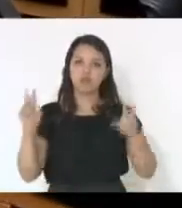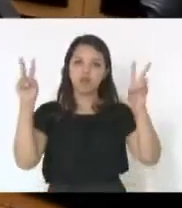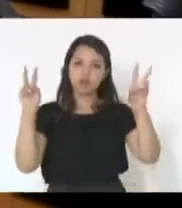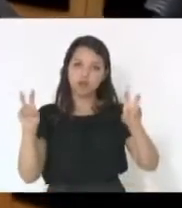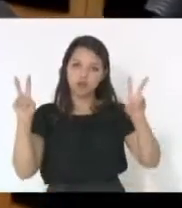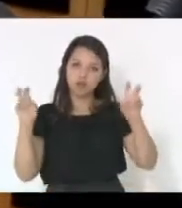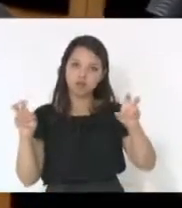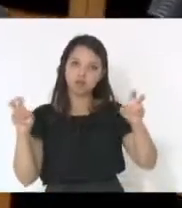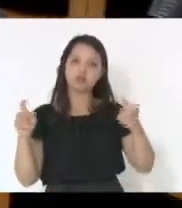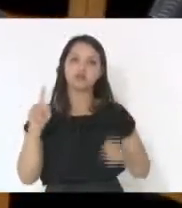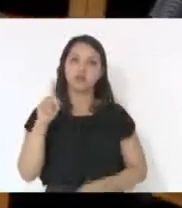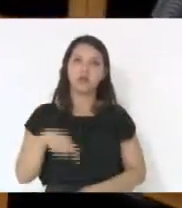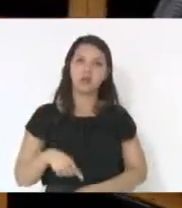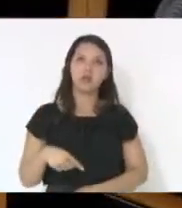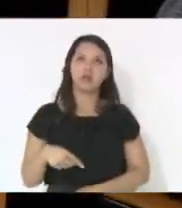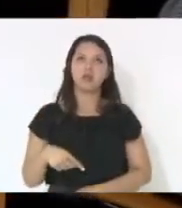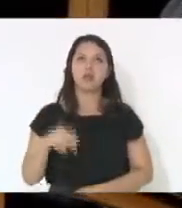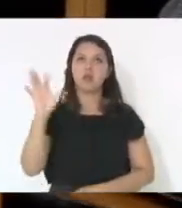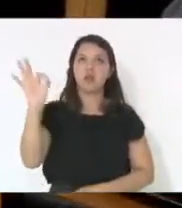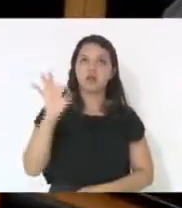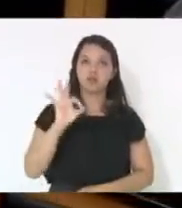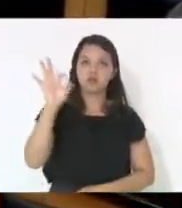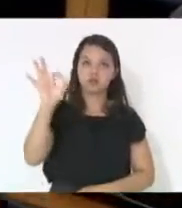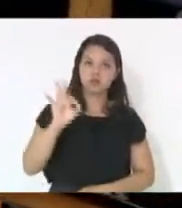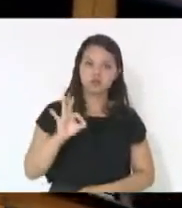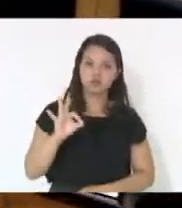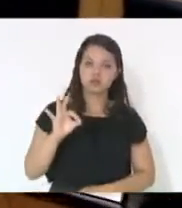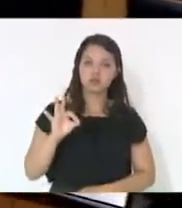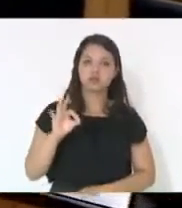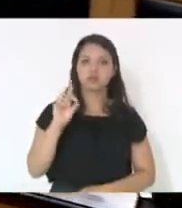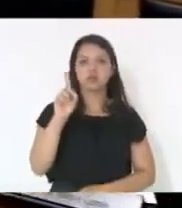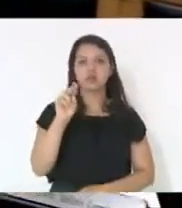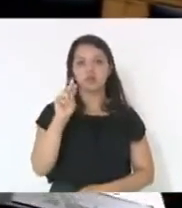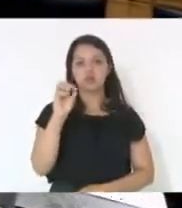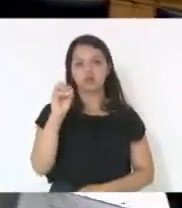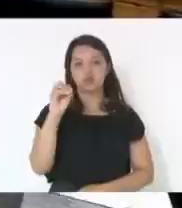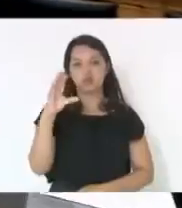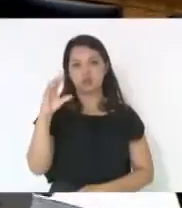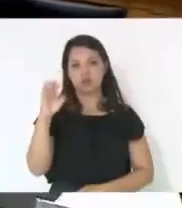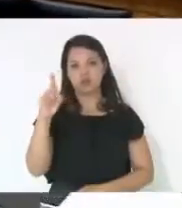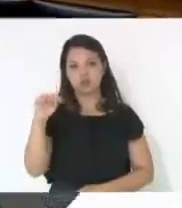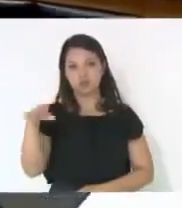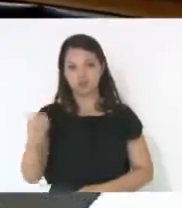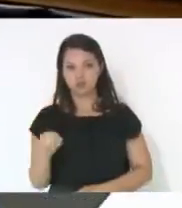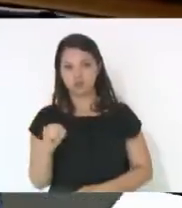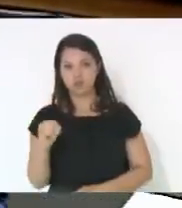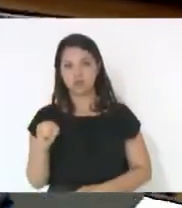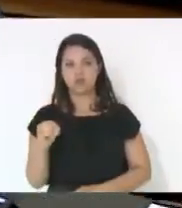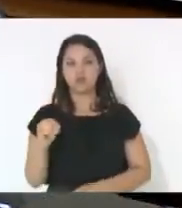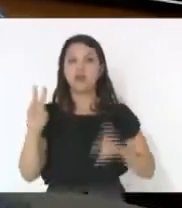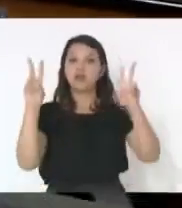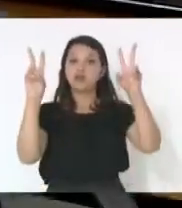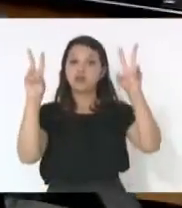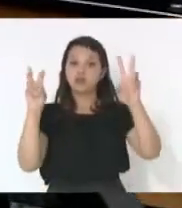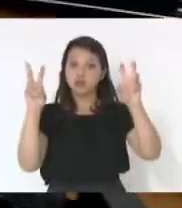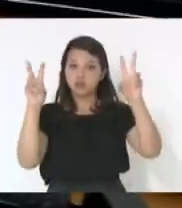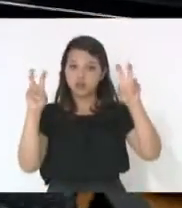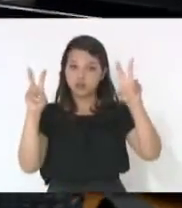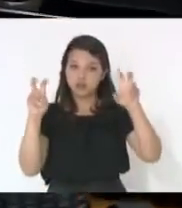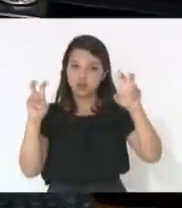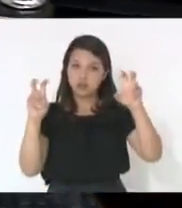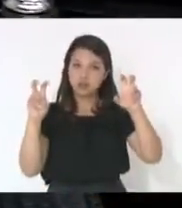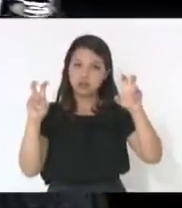percentual escalonado do Duodésio é um tema que extrapola